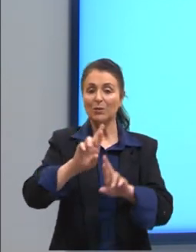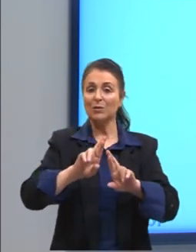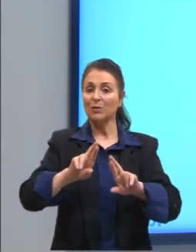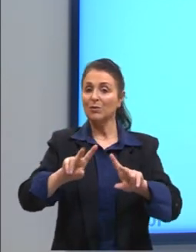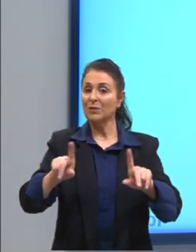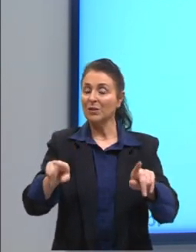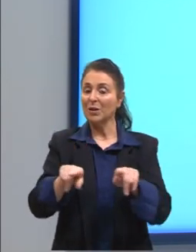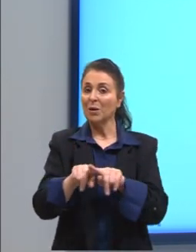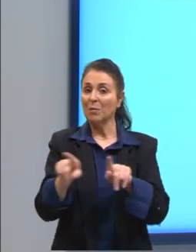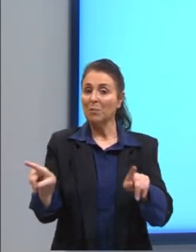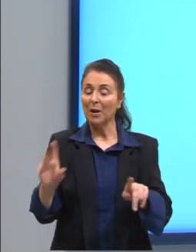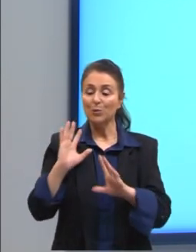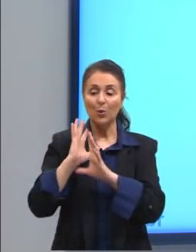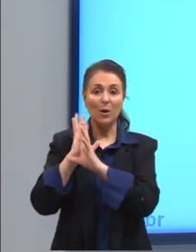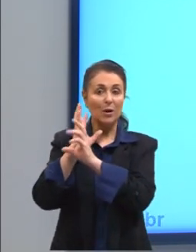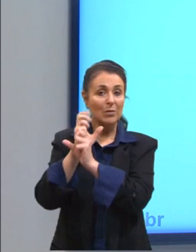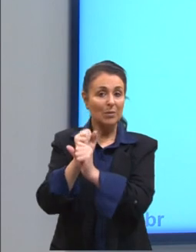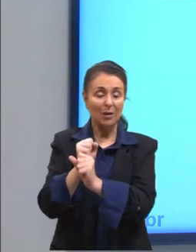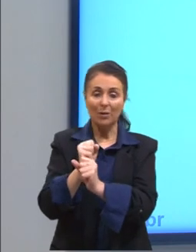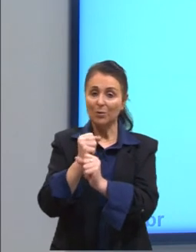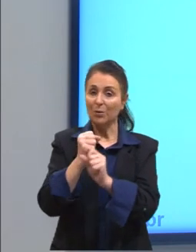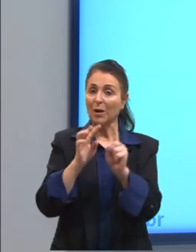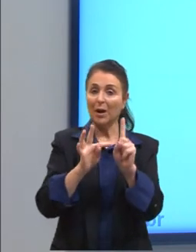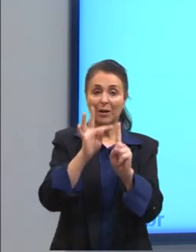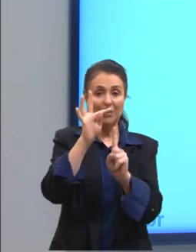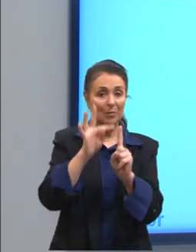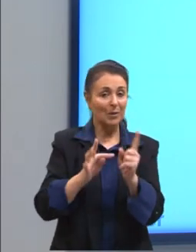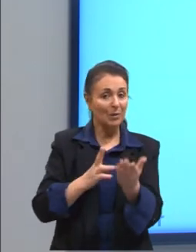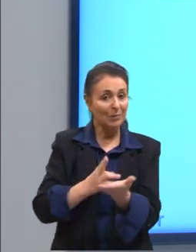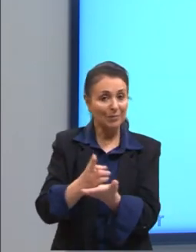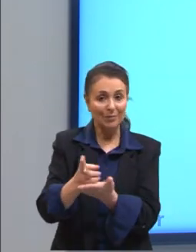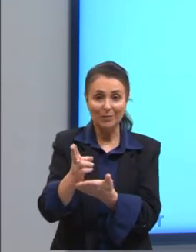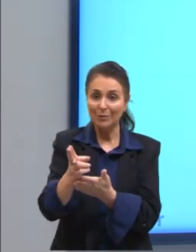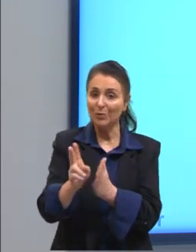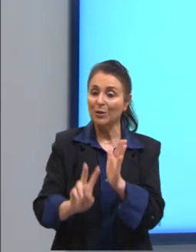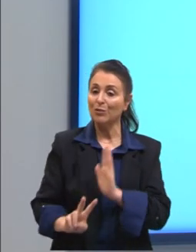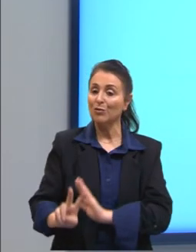mas o resultado vai ser uma temperatura constante de mesmo valor.